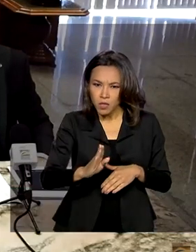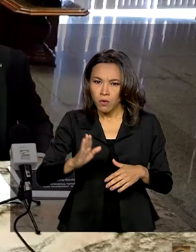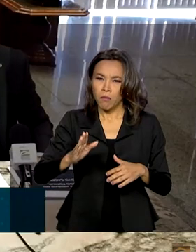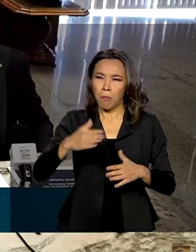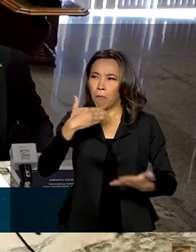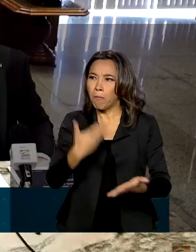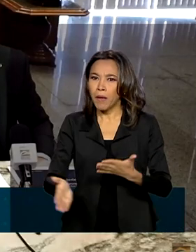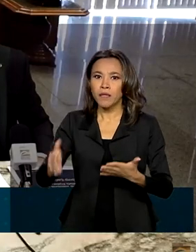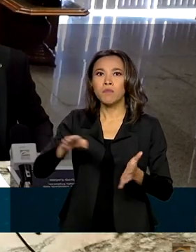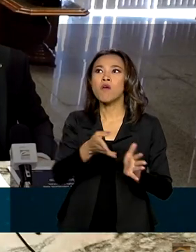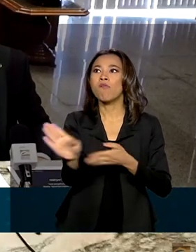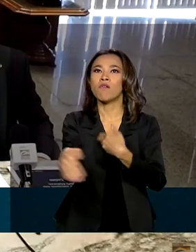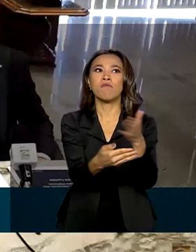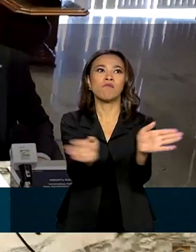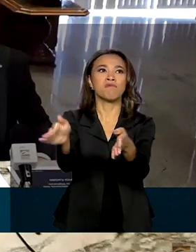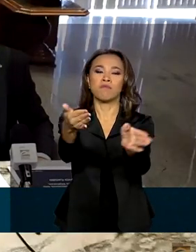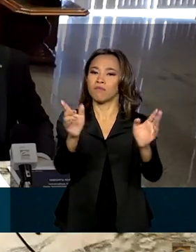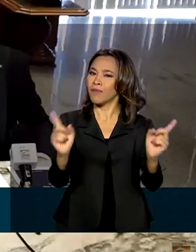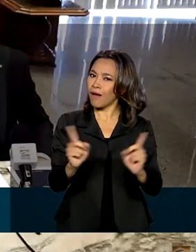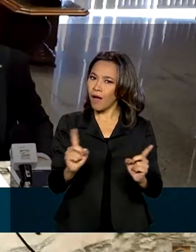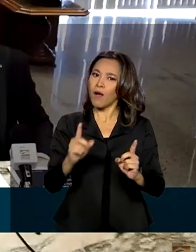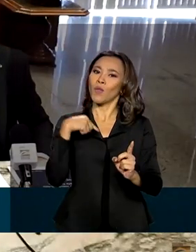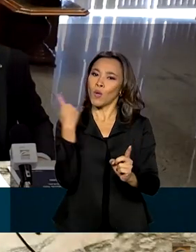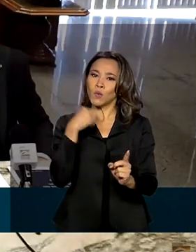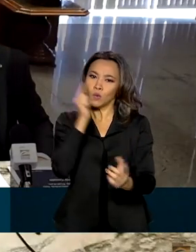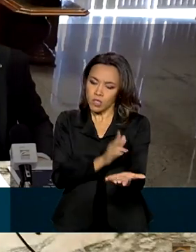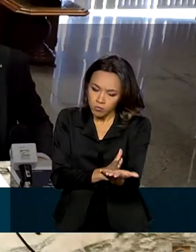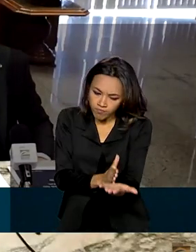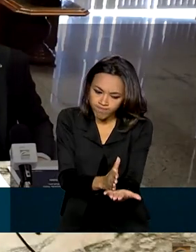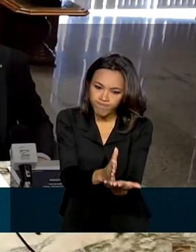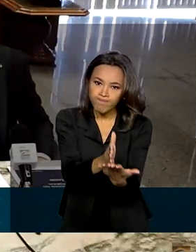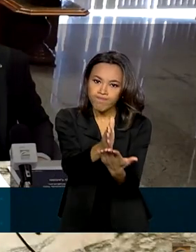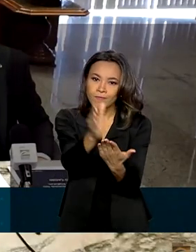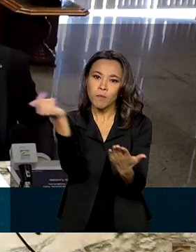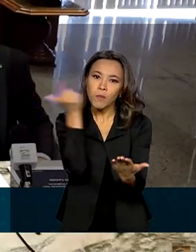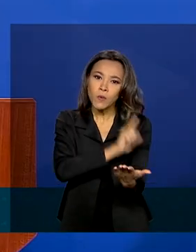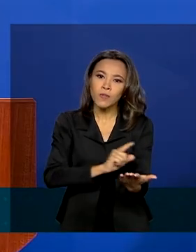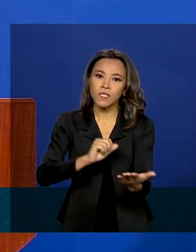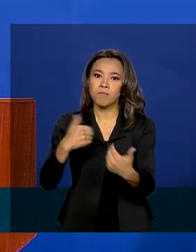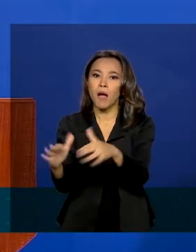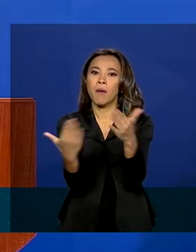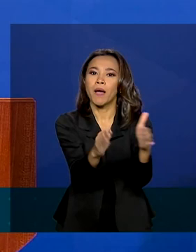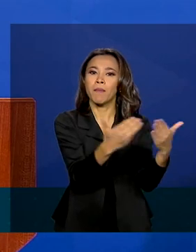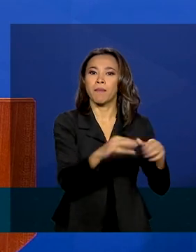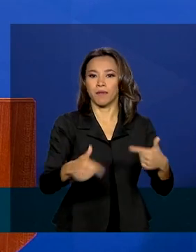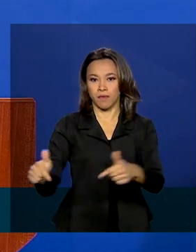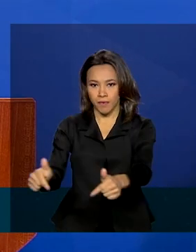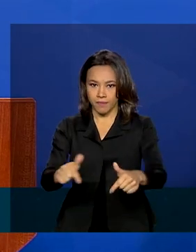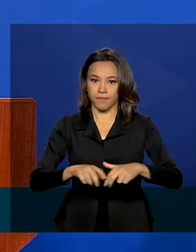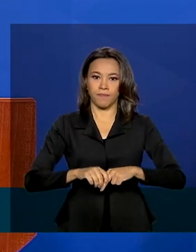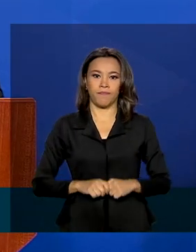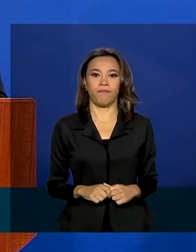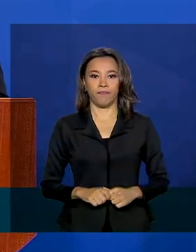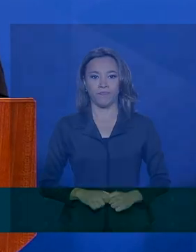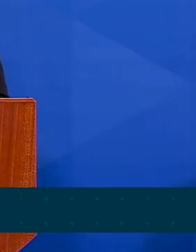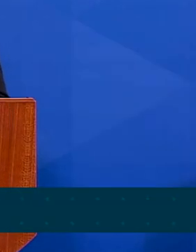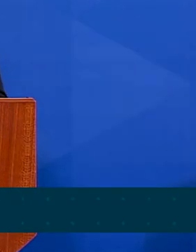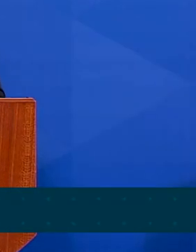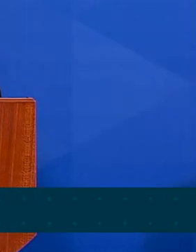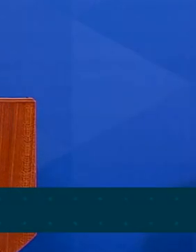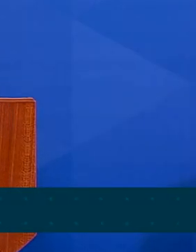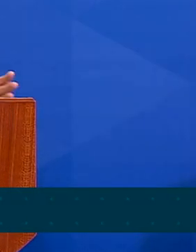levantamos e estamos criando emprego em alta velocidade. Se nós acreditarmos em